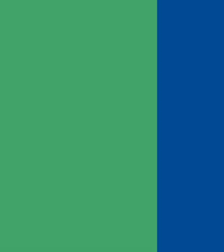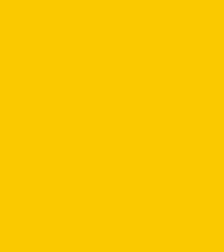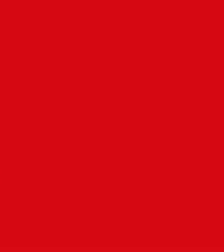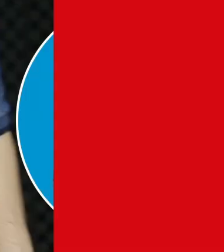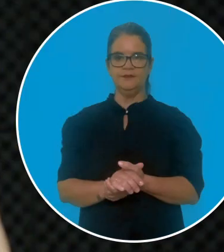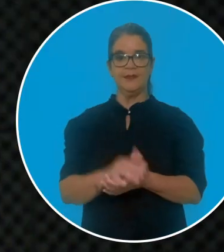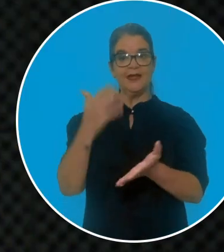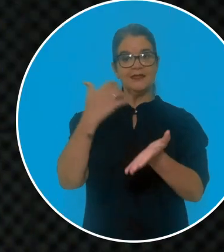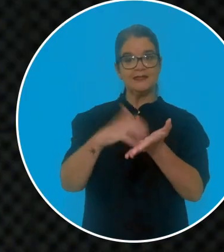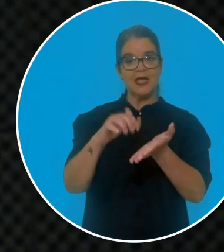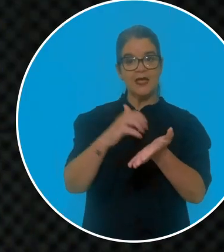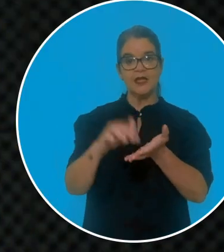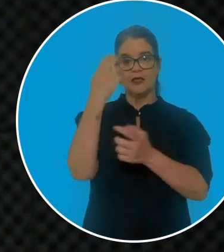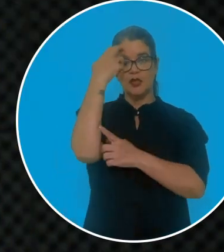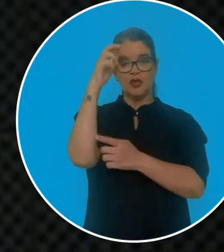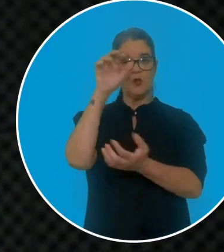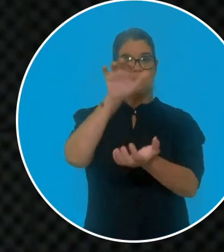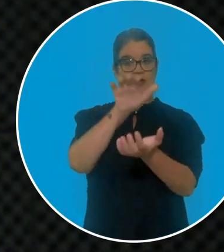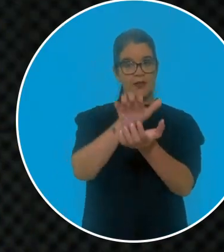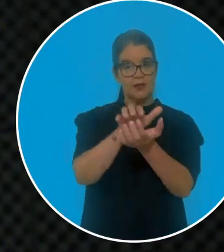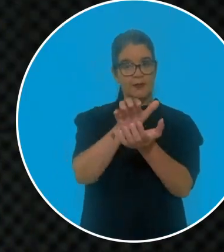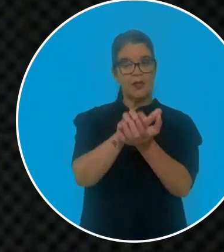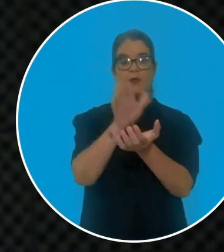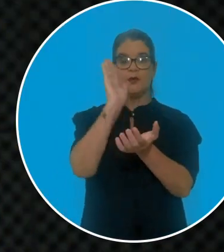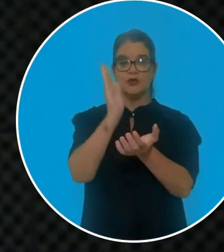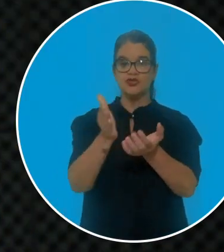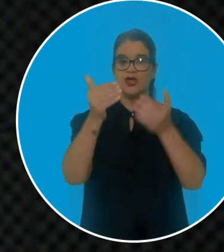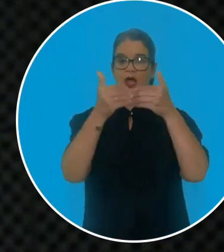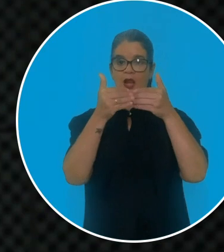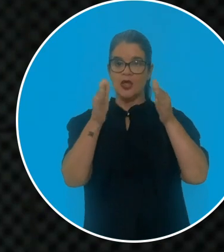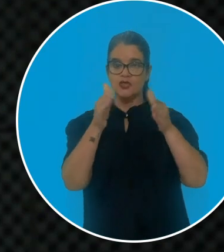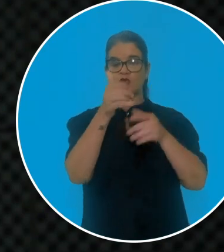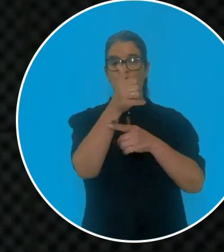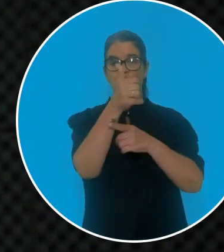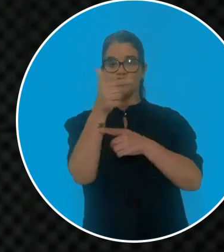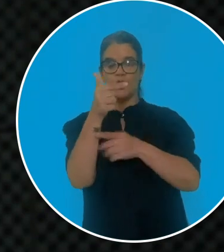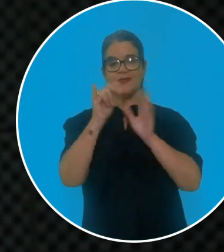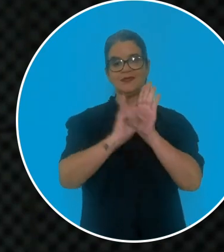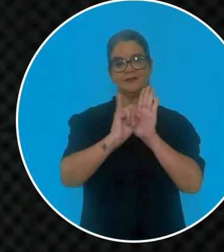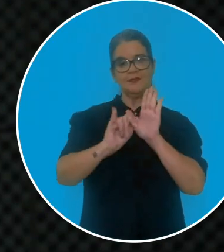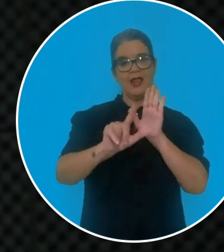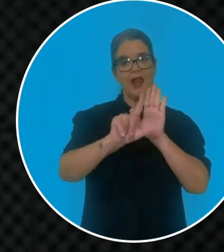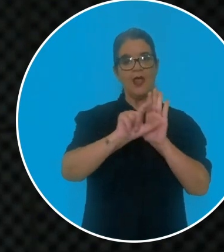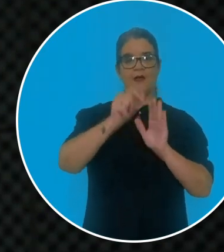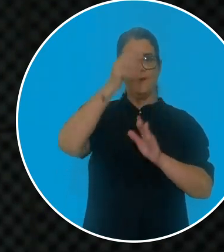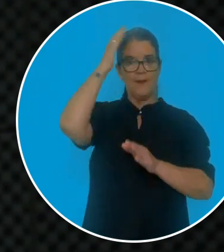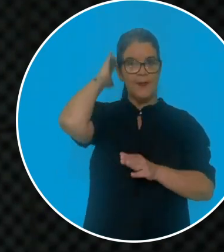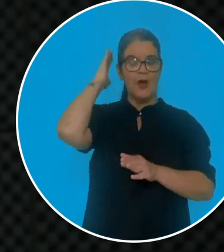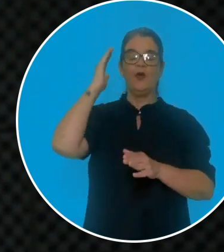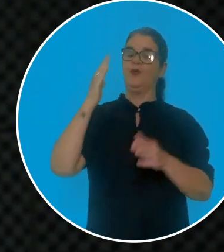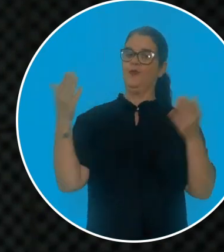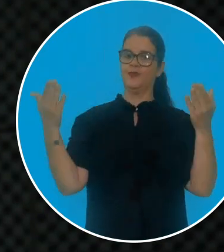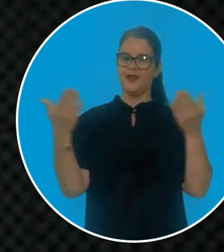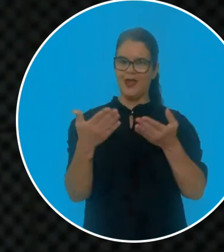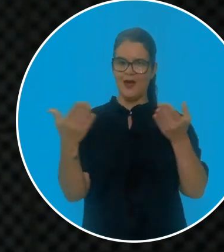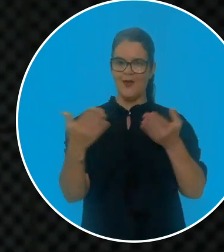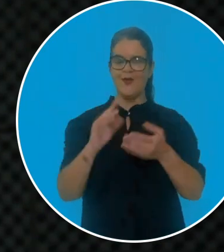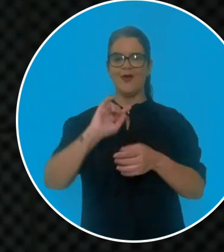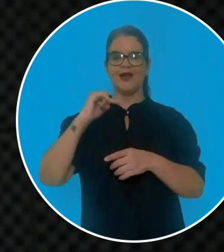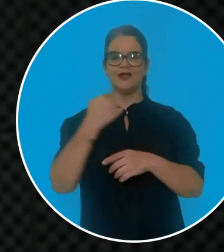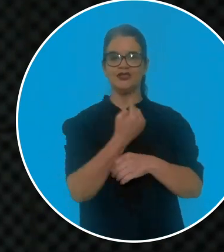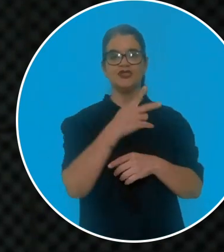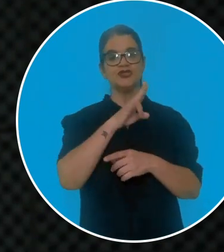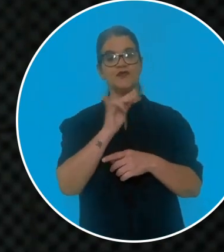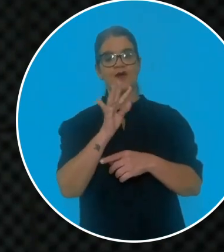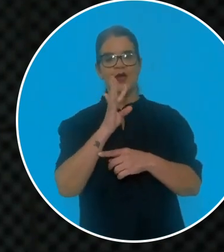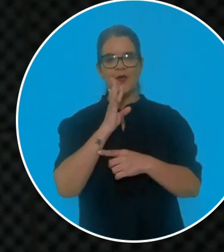A Secretaria de Cultura de Pernambuco já lançou os 12 editais da Lei Paulo Gustavo e agora a gente vai